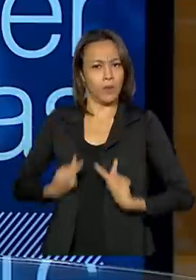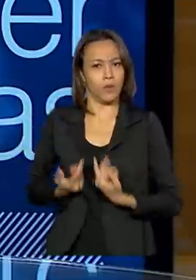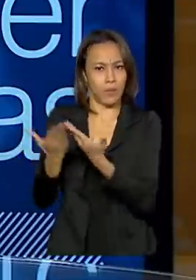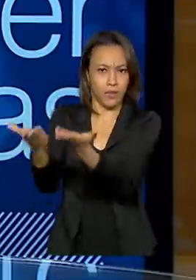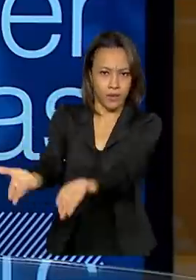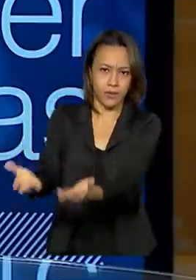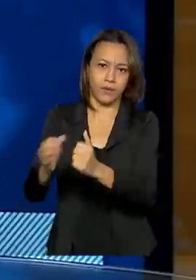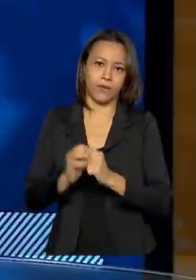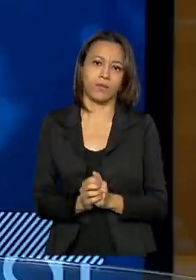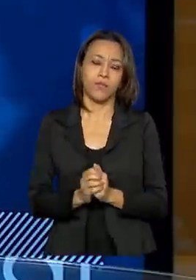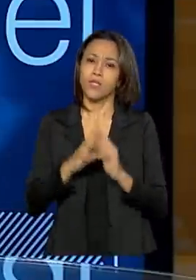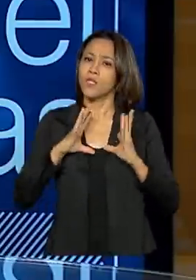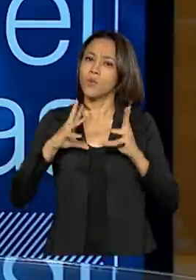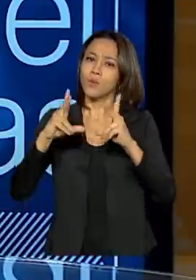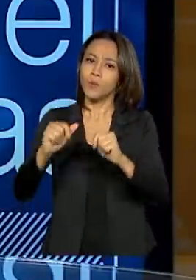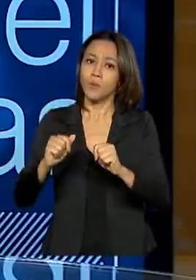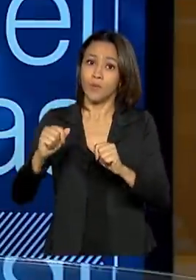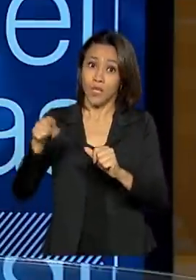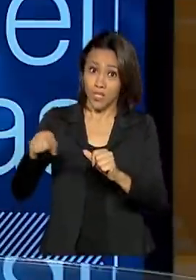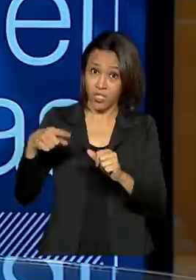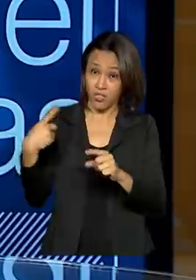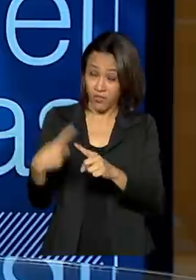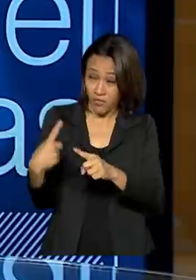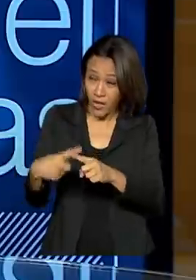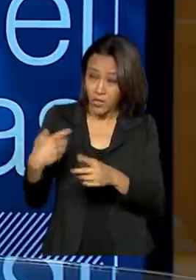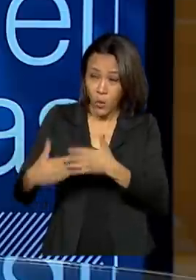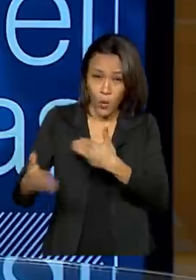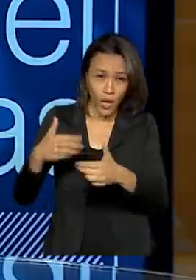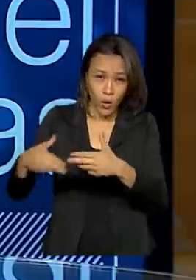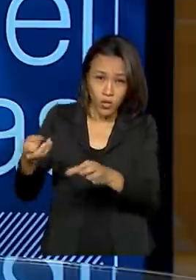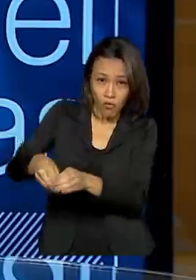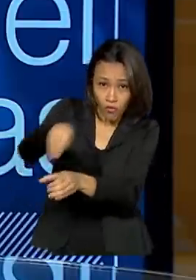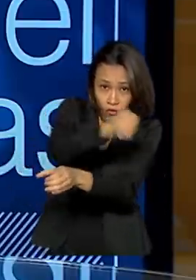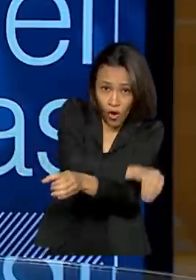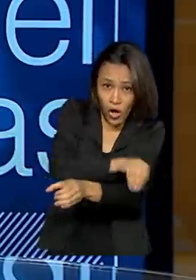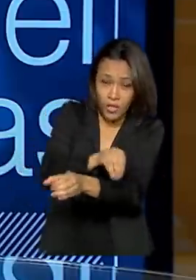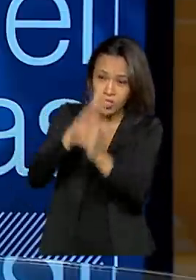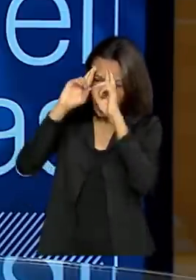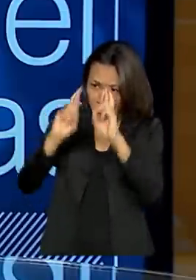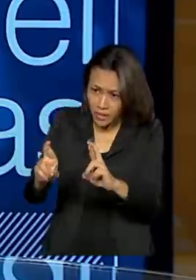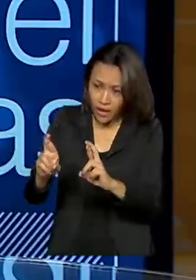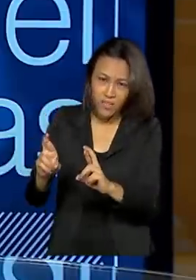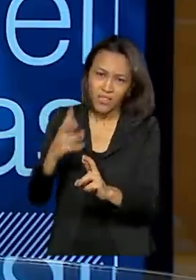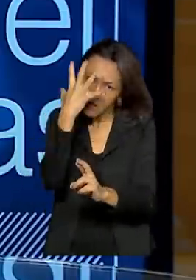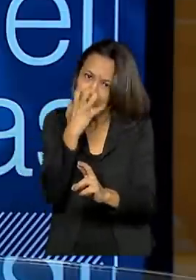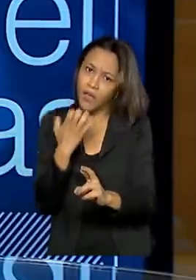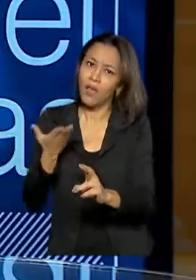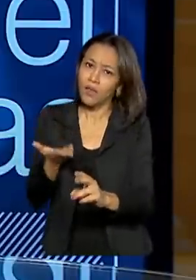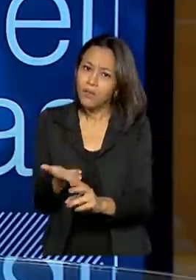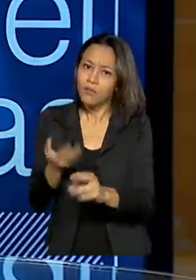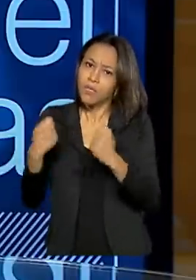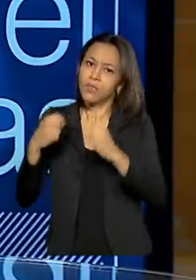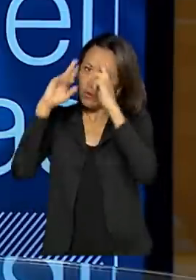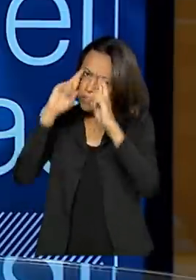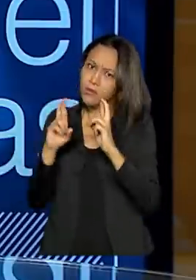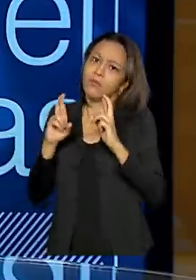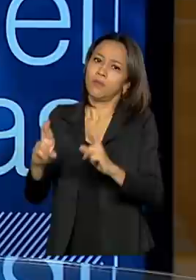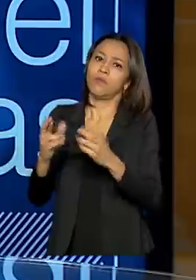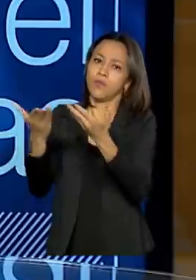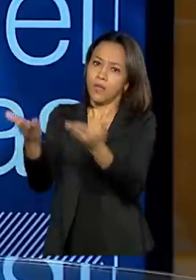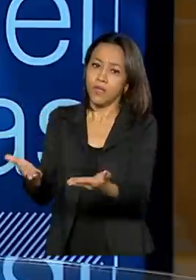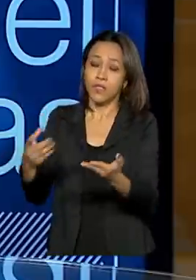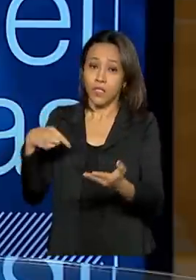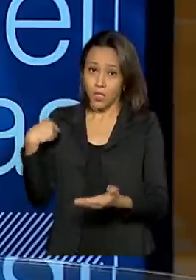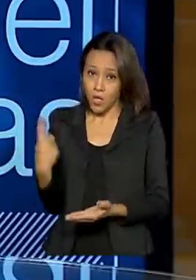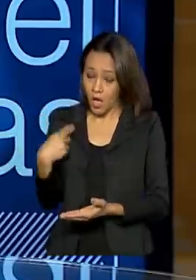da questão indígena fora da dignidade da pessoa humana, há um problema sério. Então, a nova FUNAI se compromete, tem esse